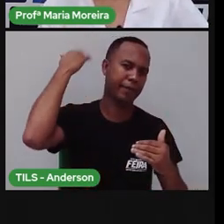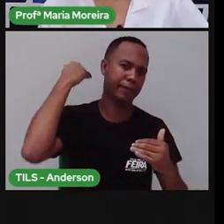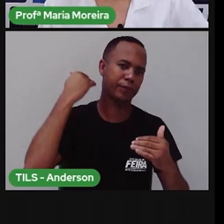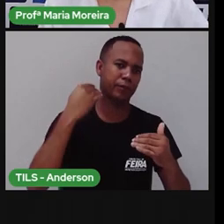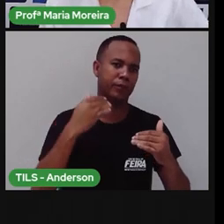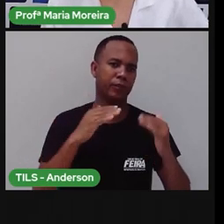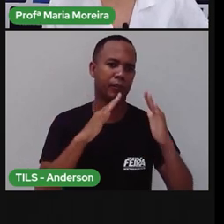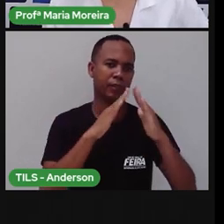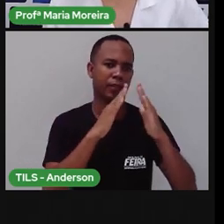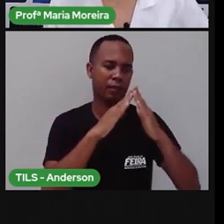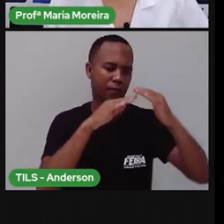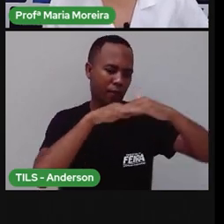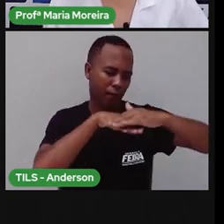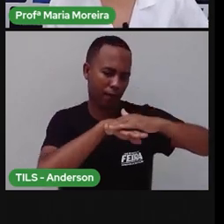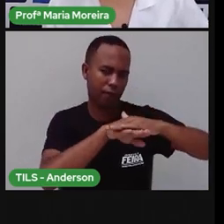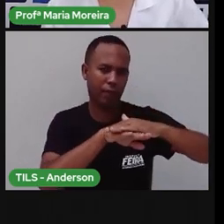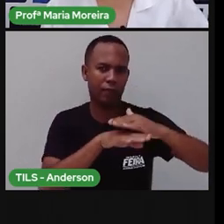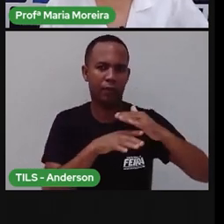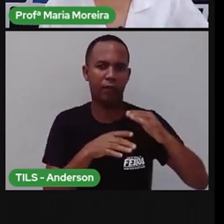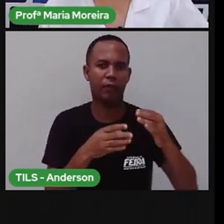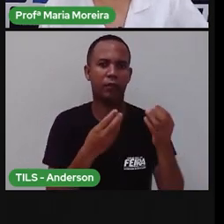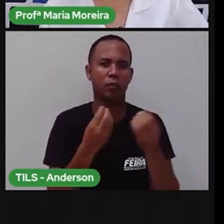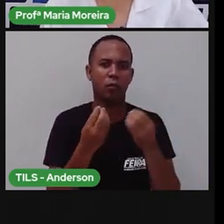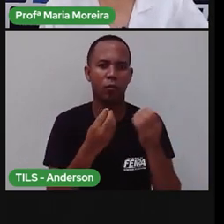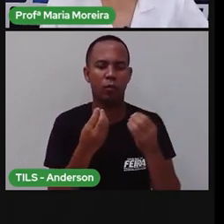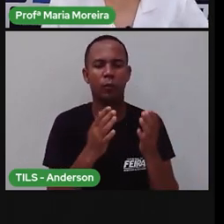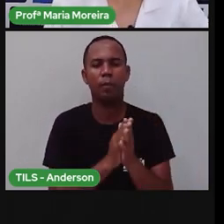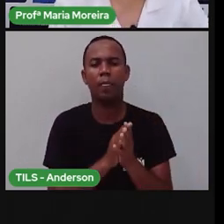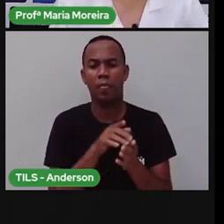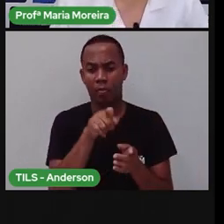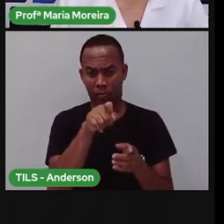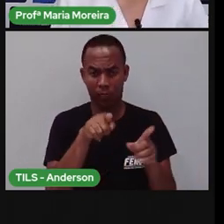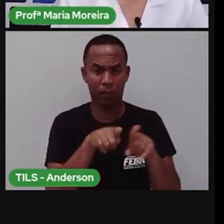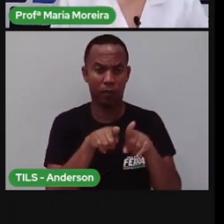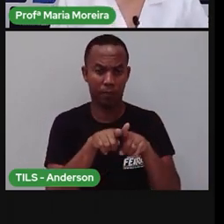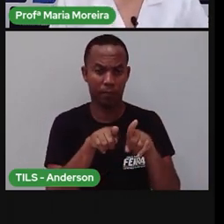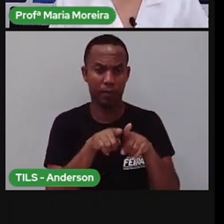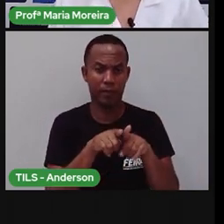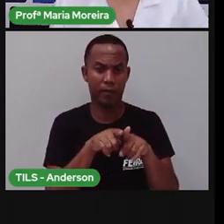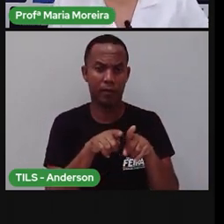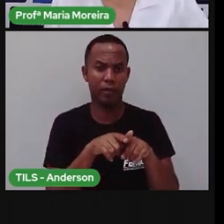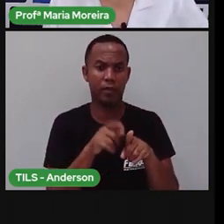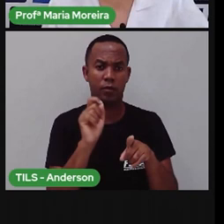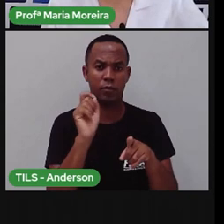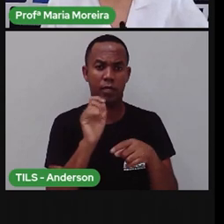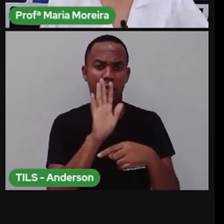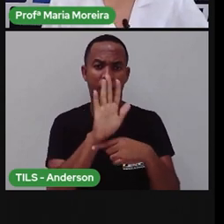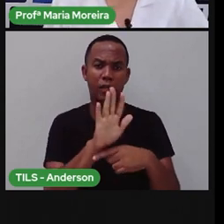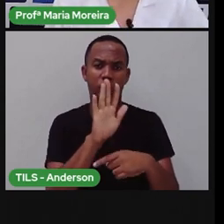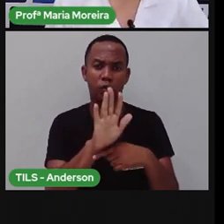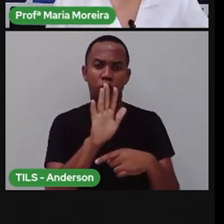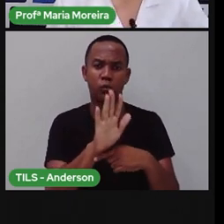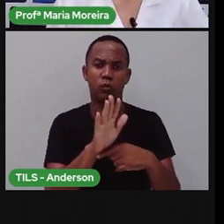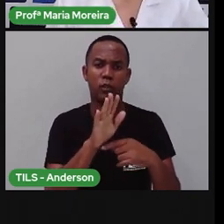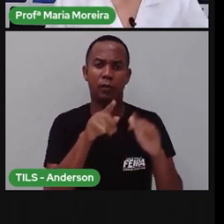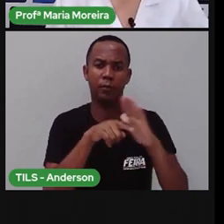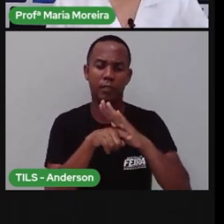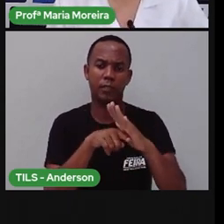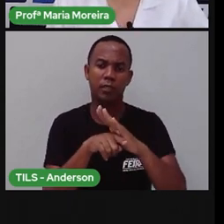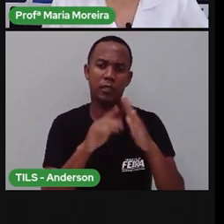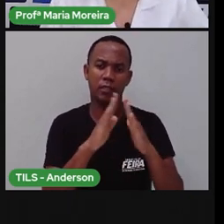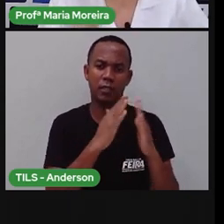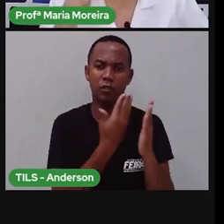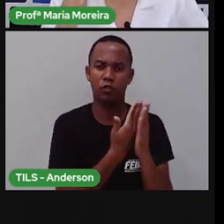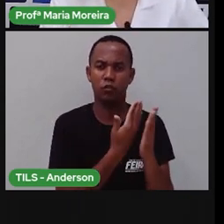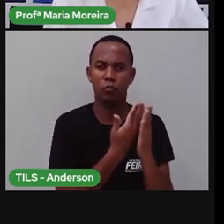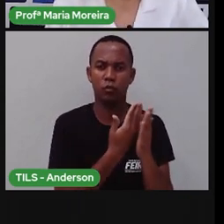Isso também vai auxiliar nos estudos sobre o comportamento nas situações mais extremas. Por exemplo, em situações